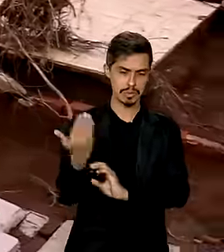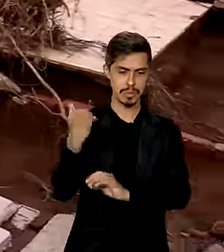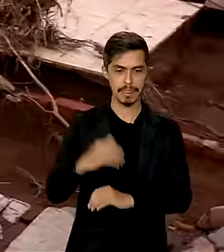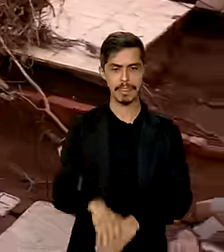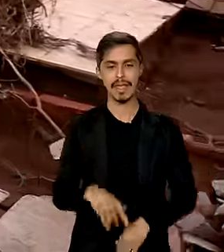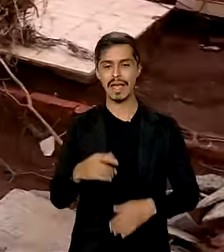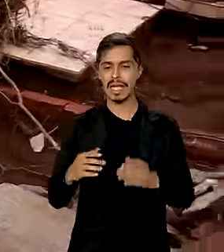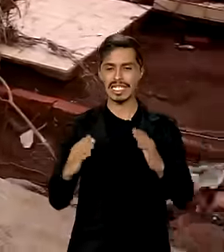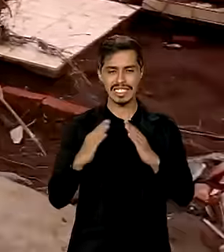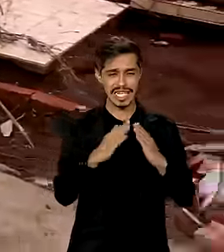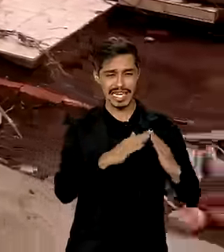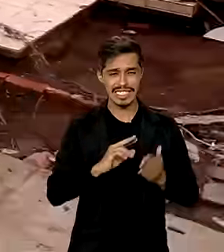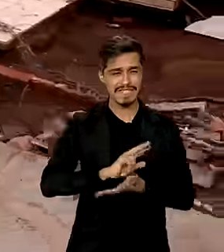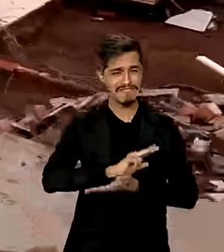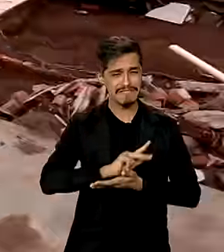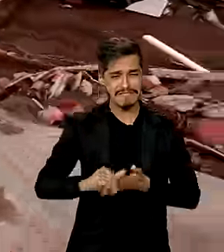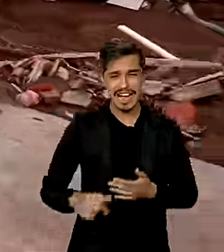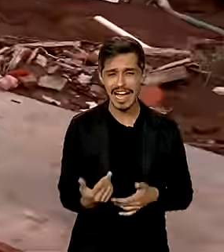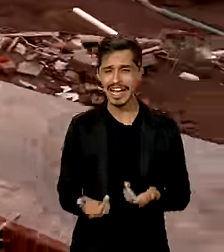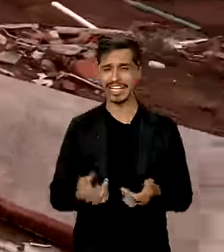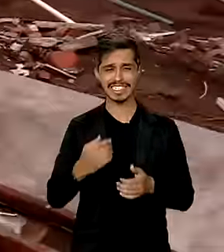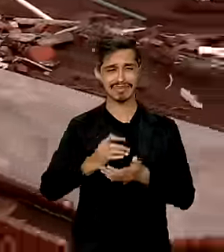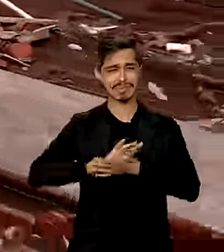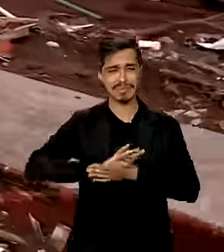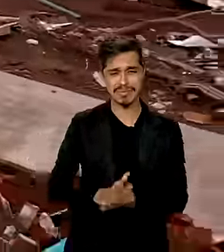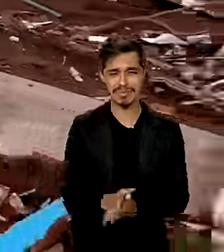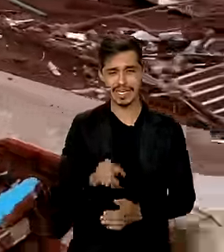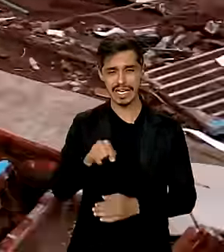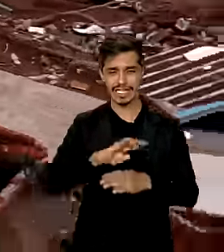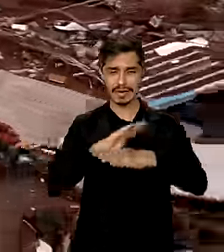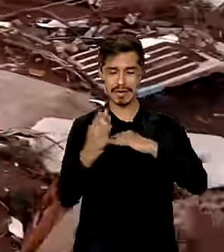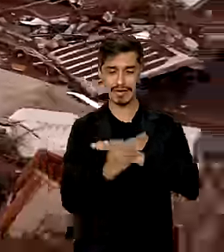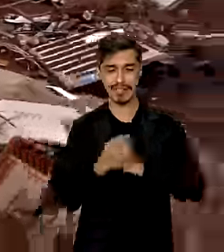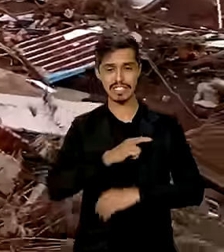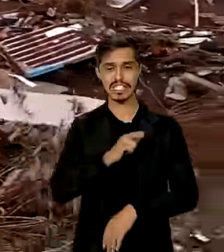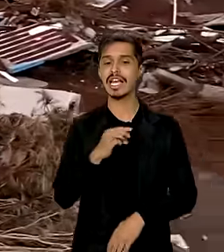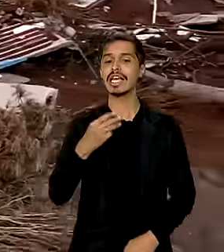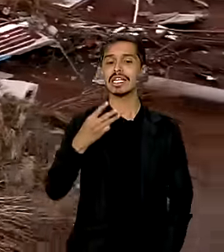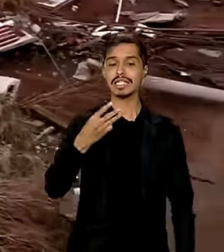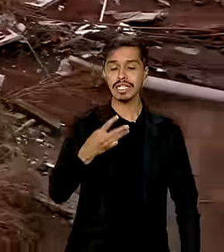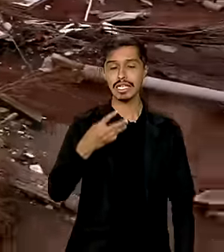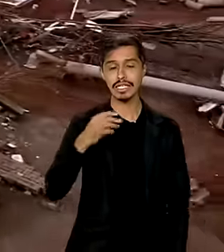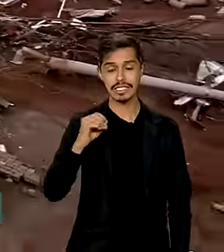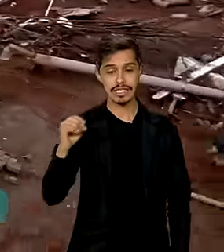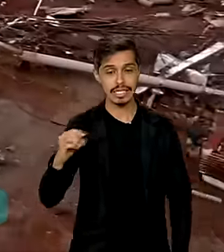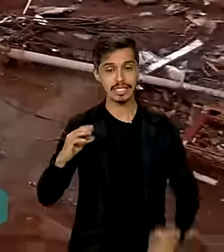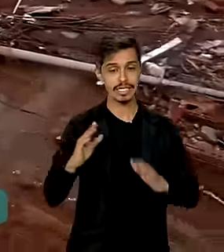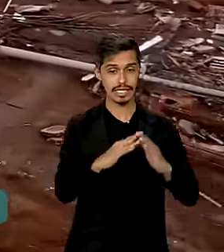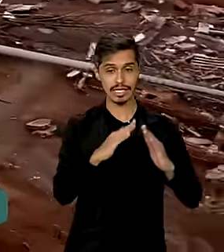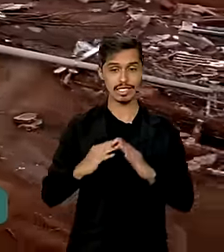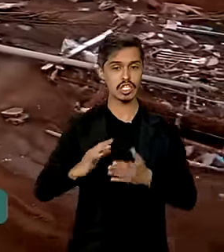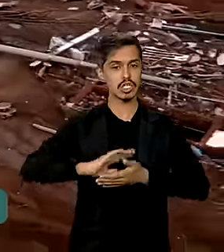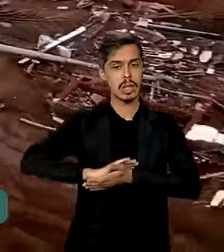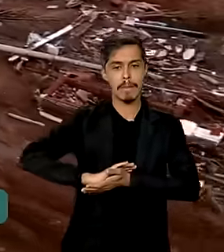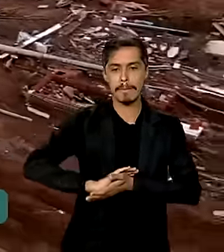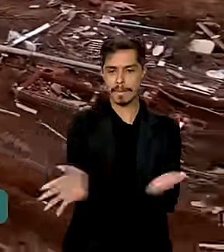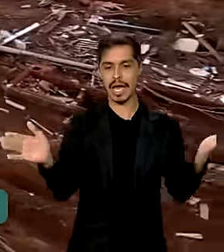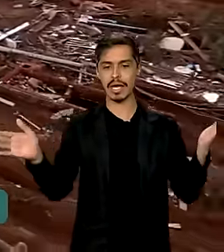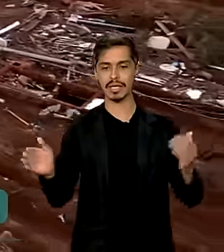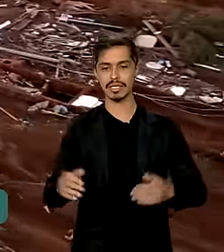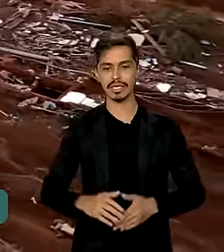casas resistiram à enchente. Esse bairro, que tinha mais de 300 imóveis, foi totalmente